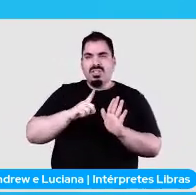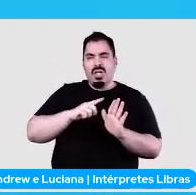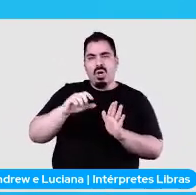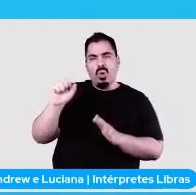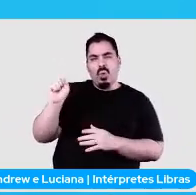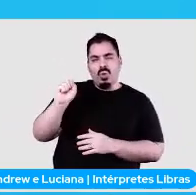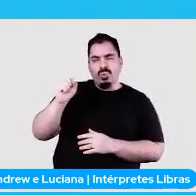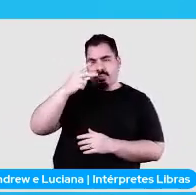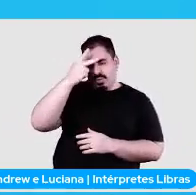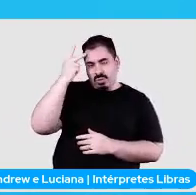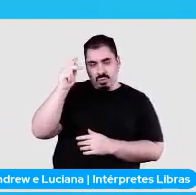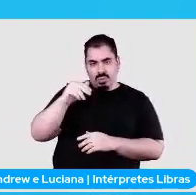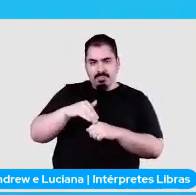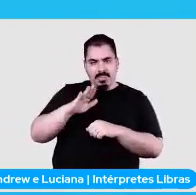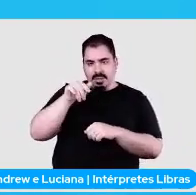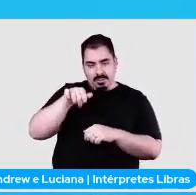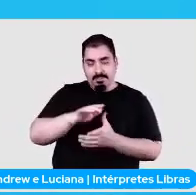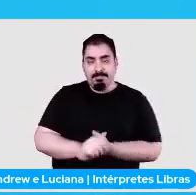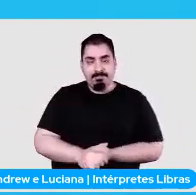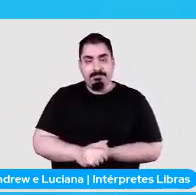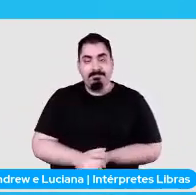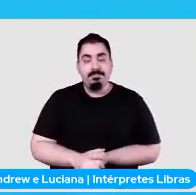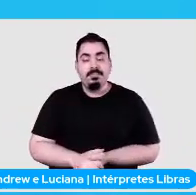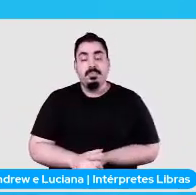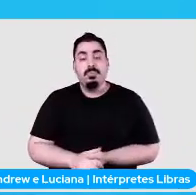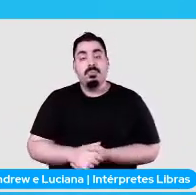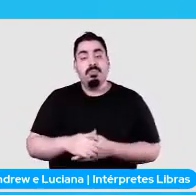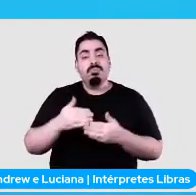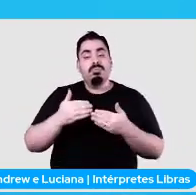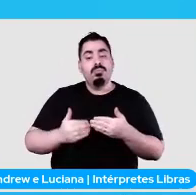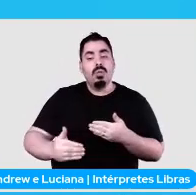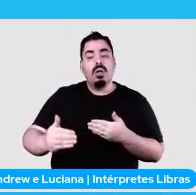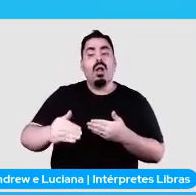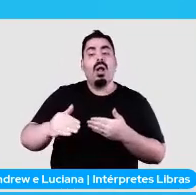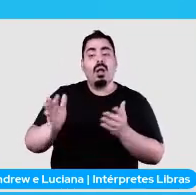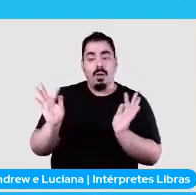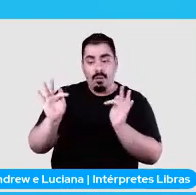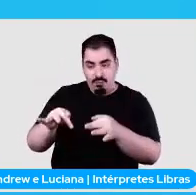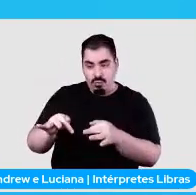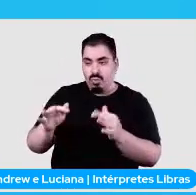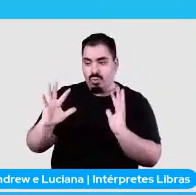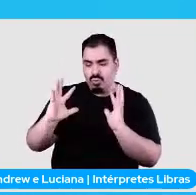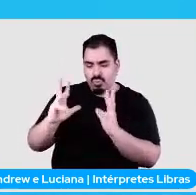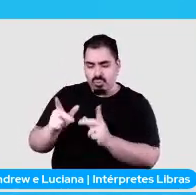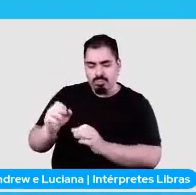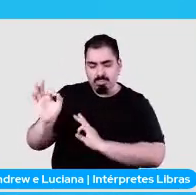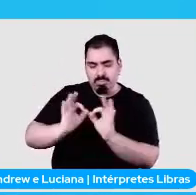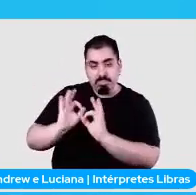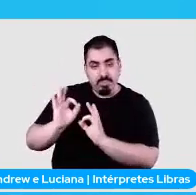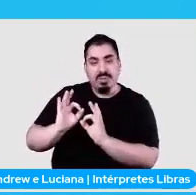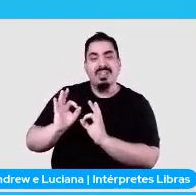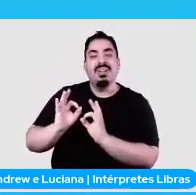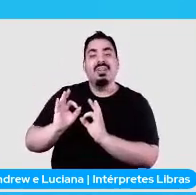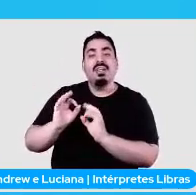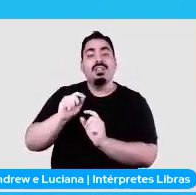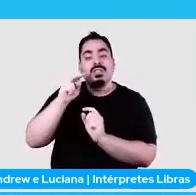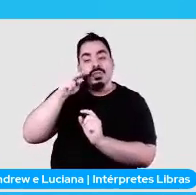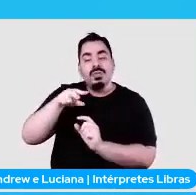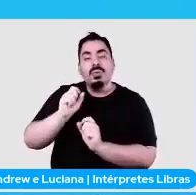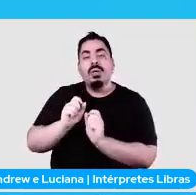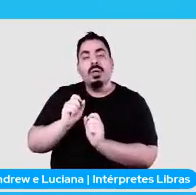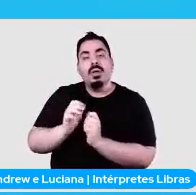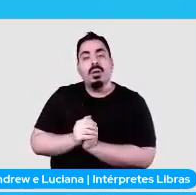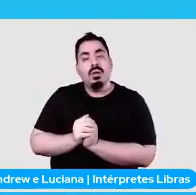né? Então, lá na frente, a gente terminou de rotular tudo bonitinho quando a gente foi ver os